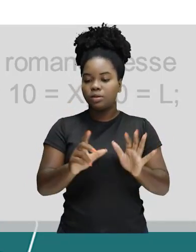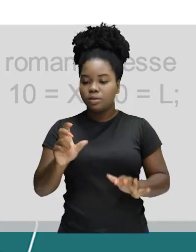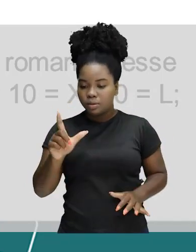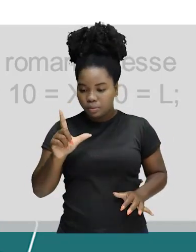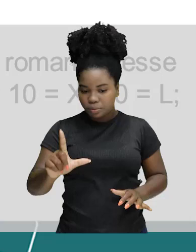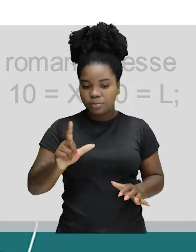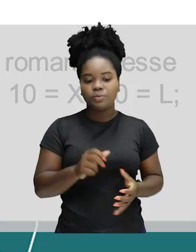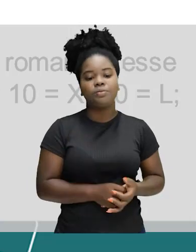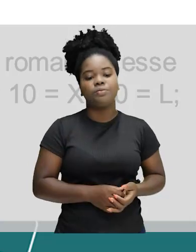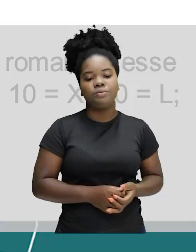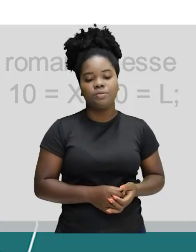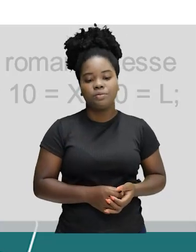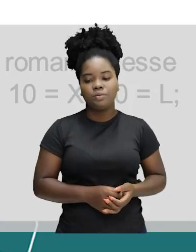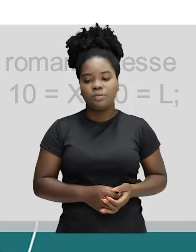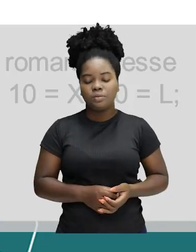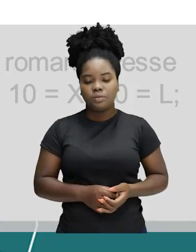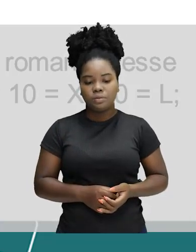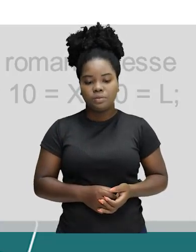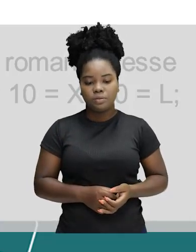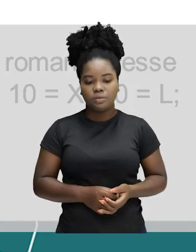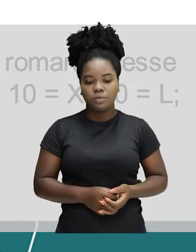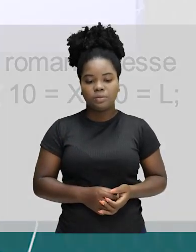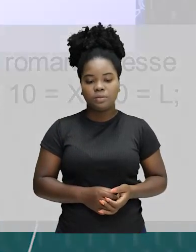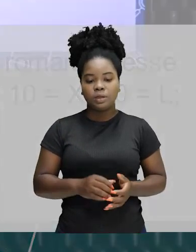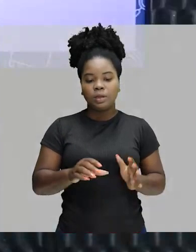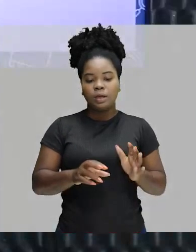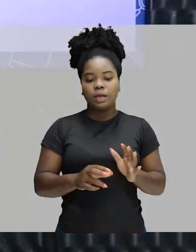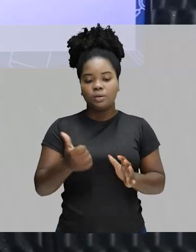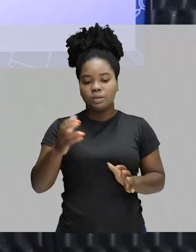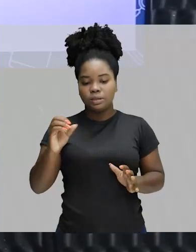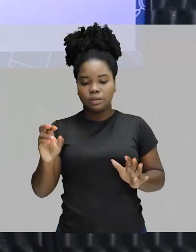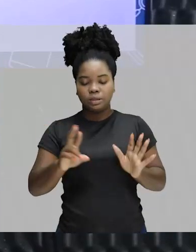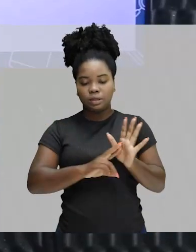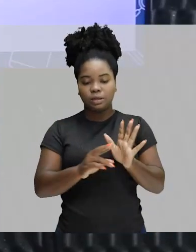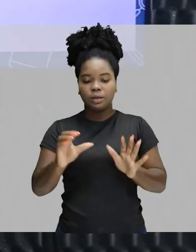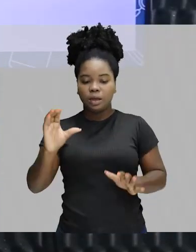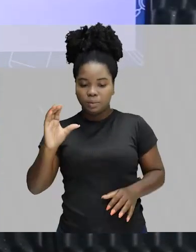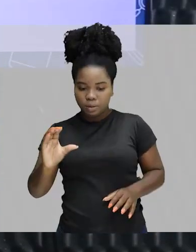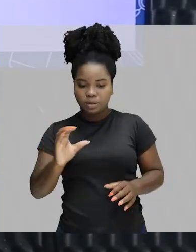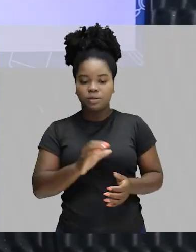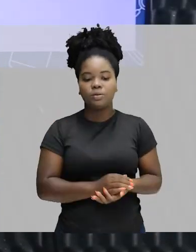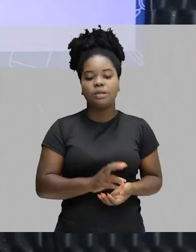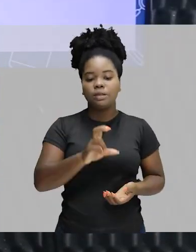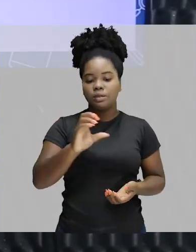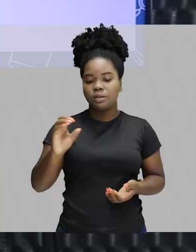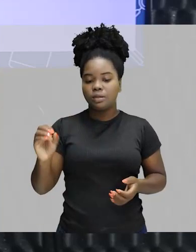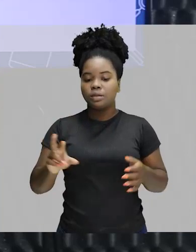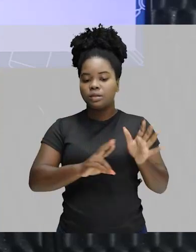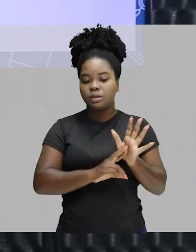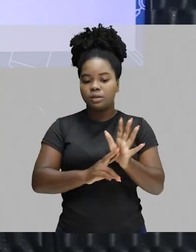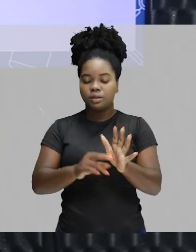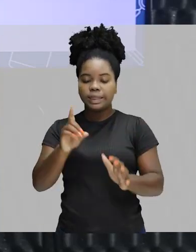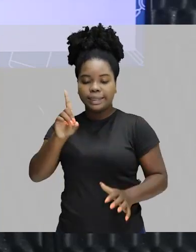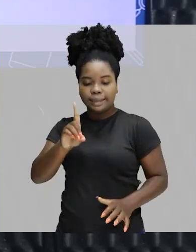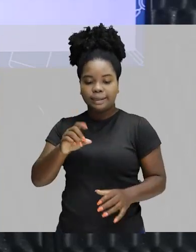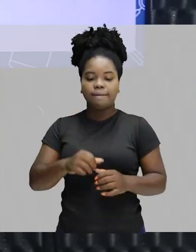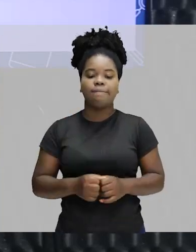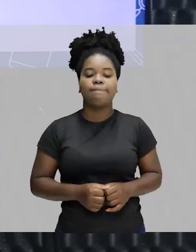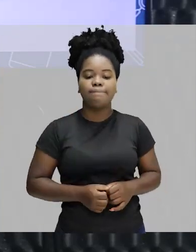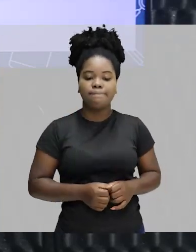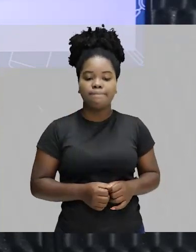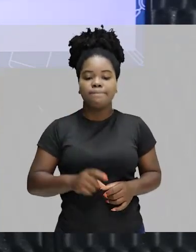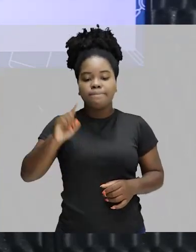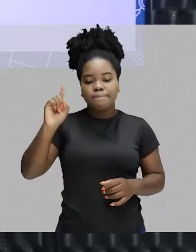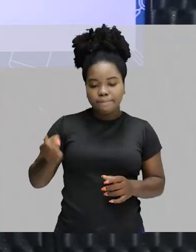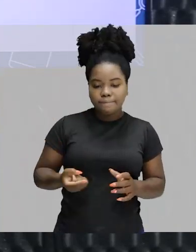50 é representado pela letra L. O 100 representado pela letra C. O 500 representado pela letra D.